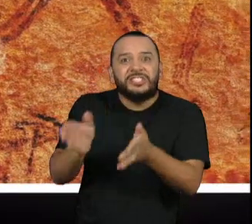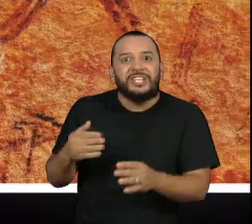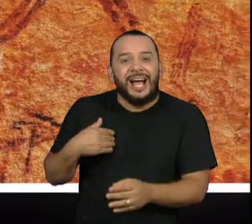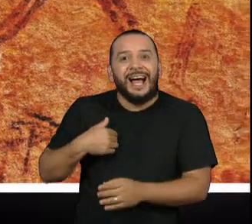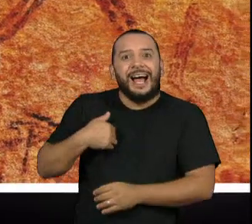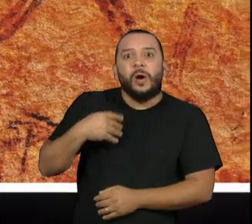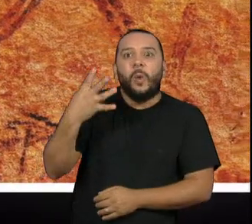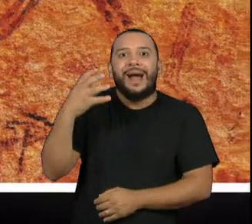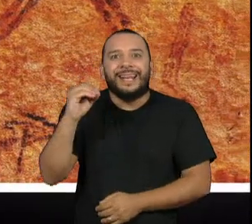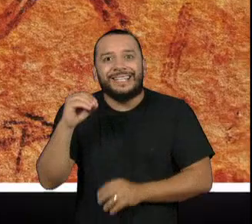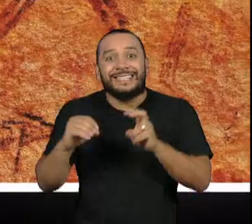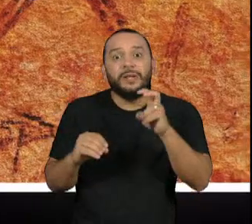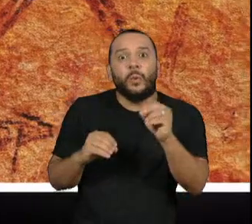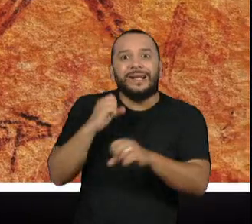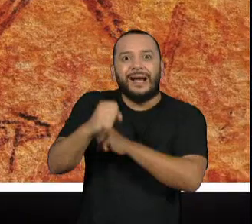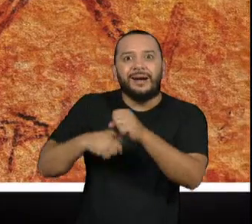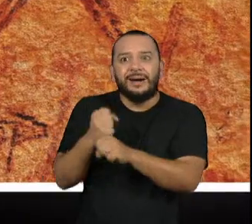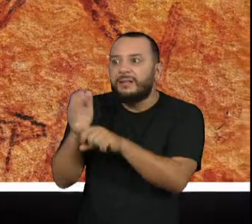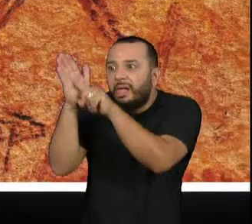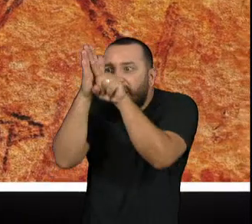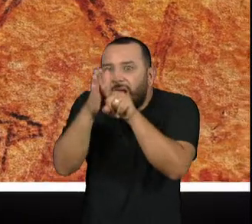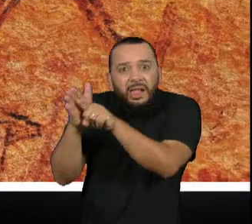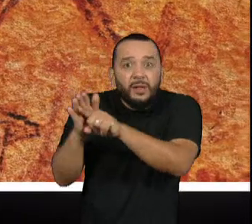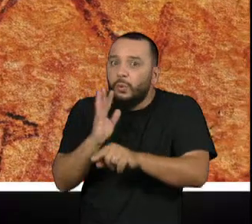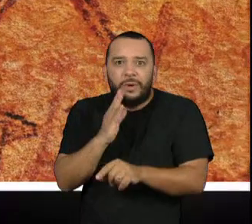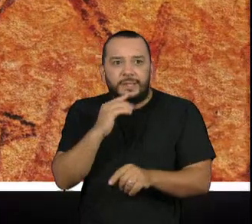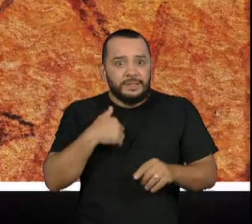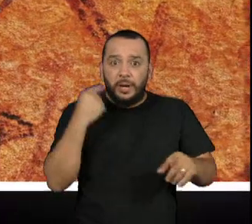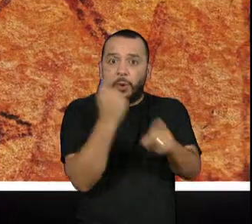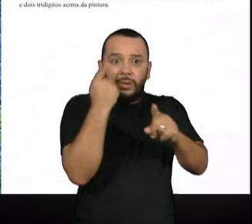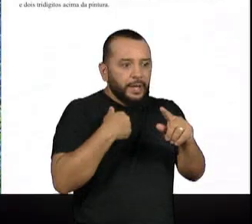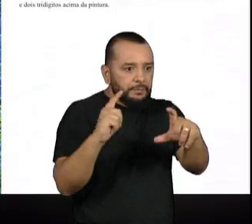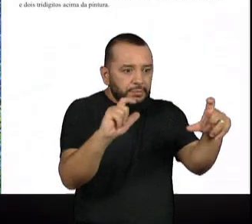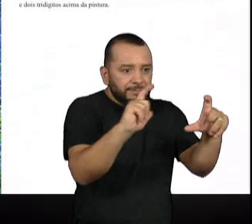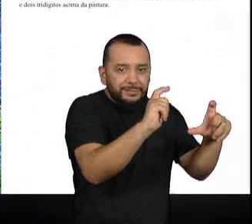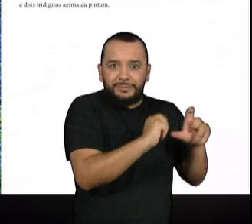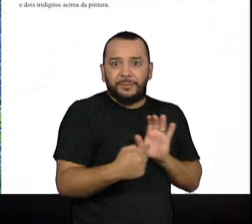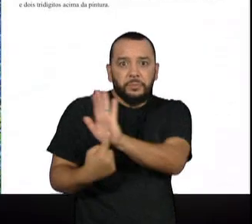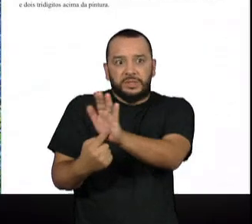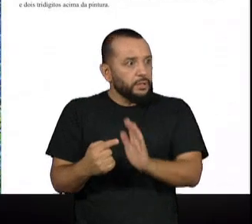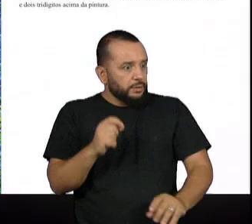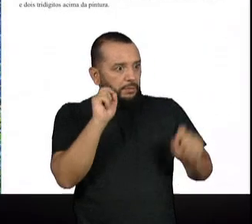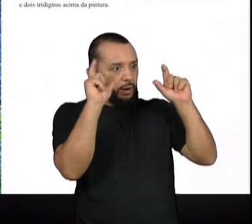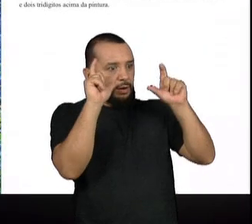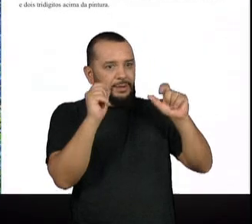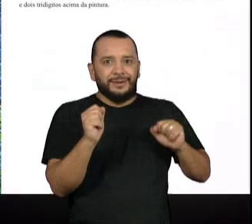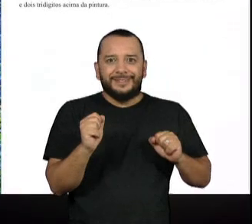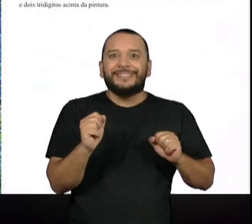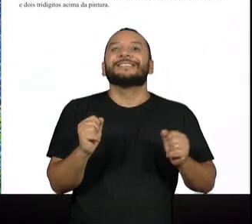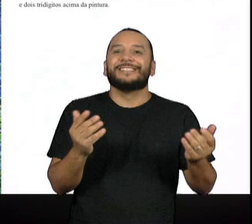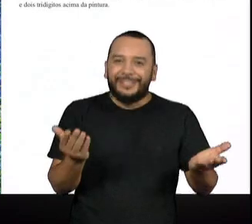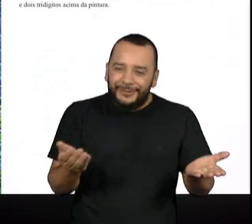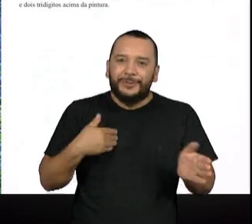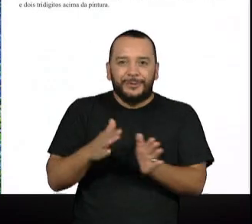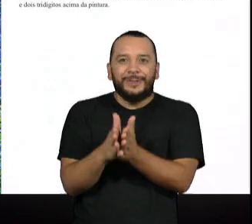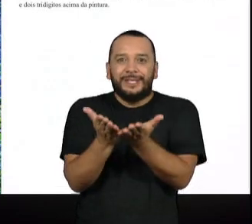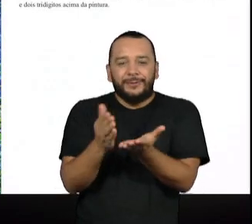quatro, cinco décadas aqui na Serra da Capivara conheciam essas pinturas. Então o livro Olhais traz um